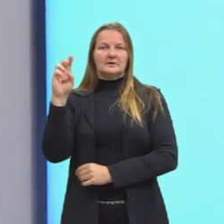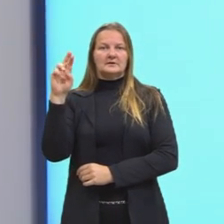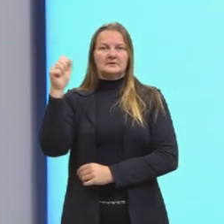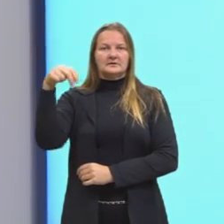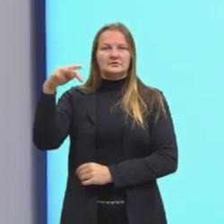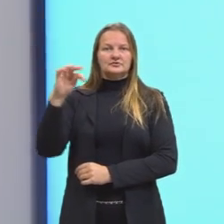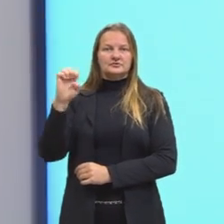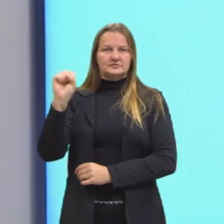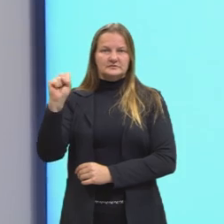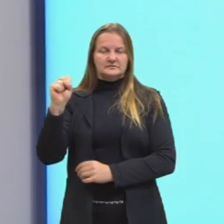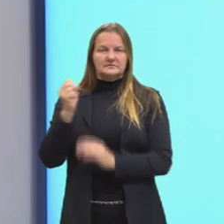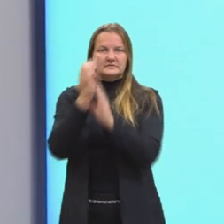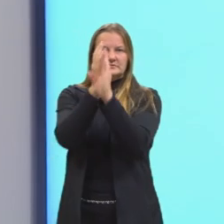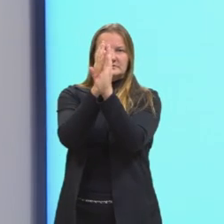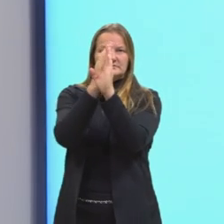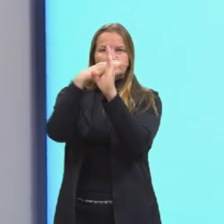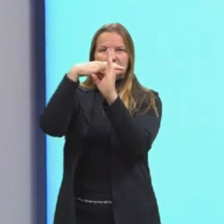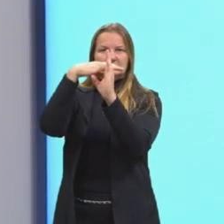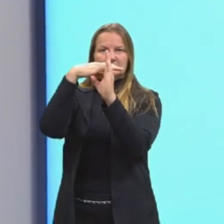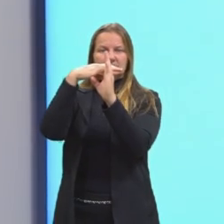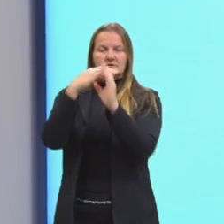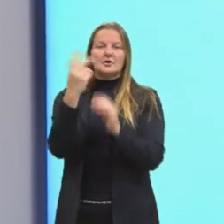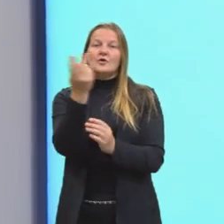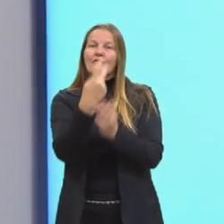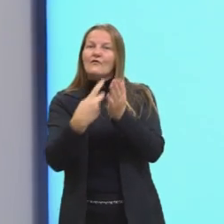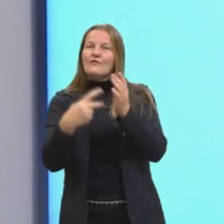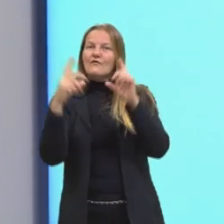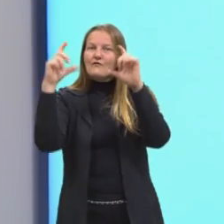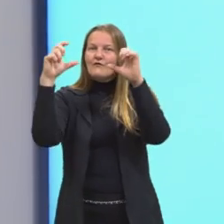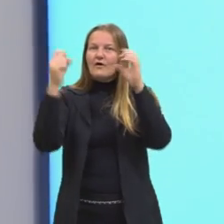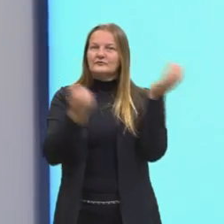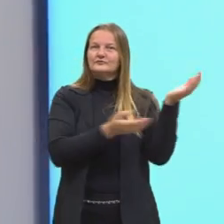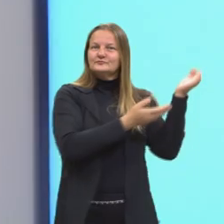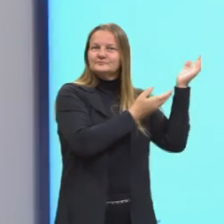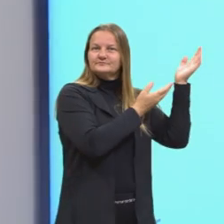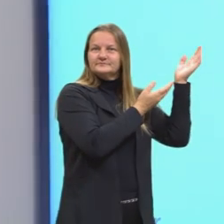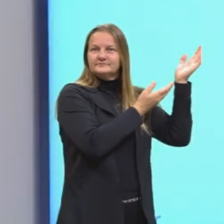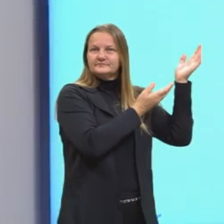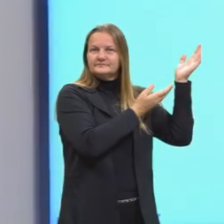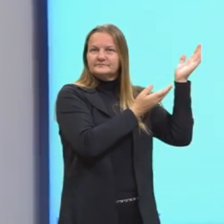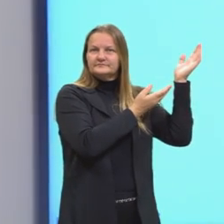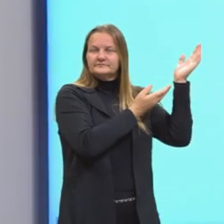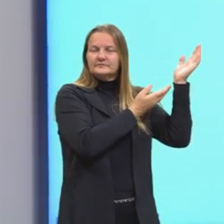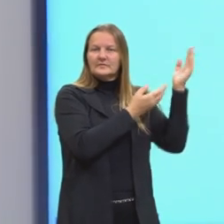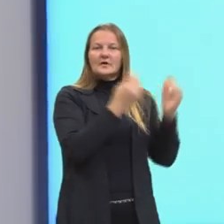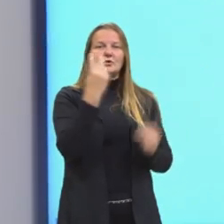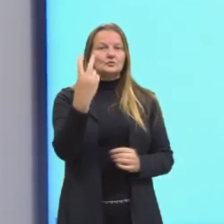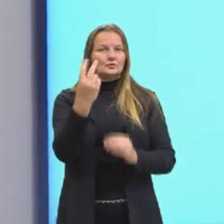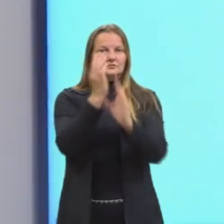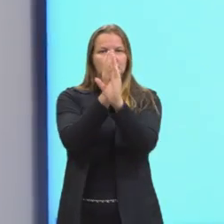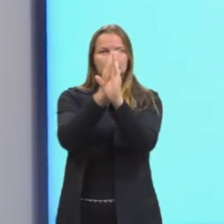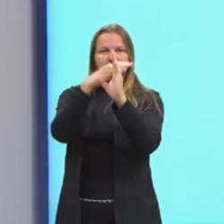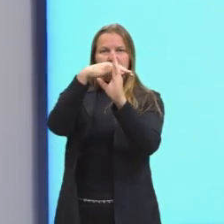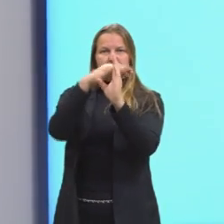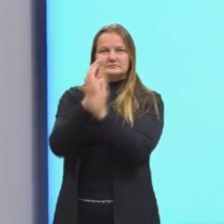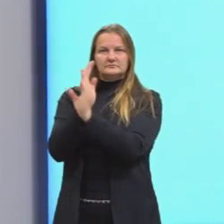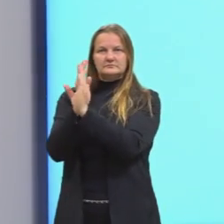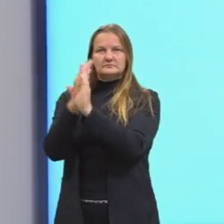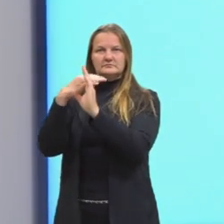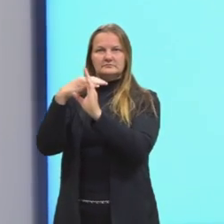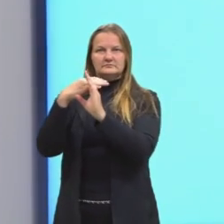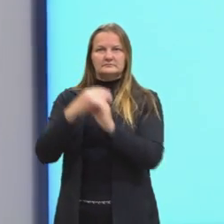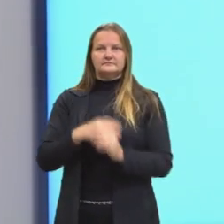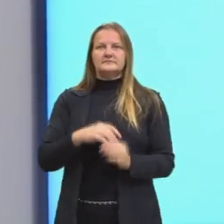Aqui no slide nós temos duas imagens então, elas representam dois planos cartesianos. Aqui na primeira